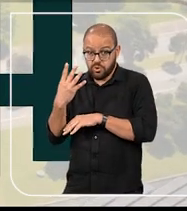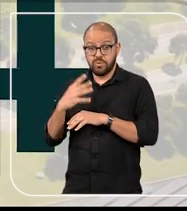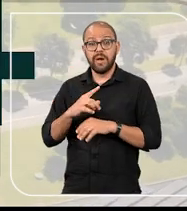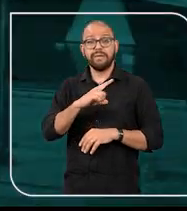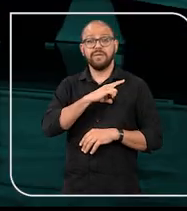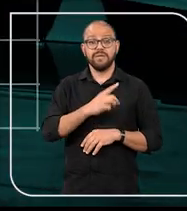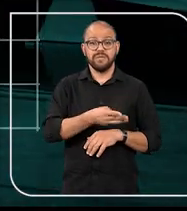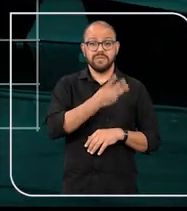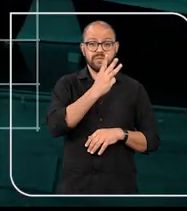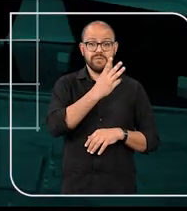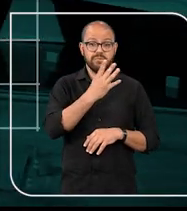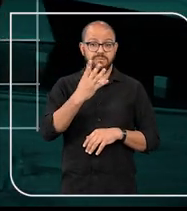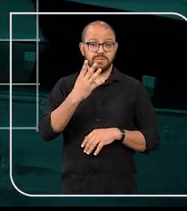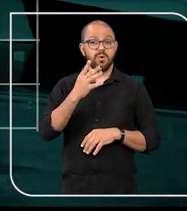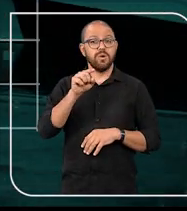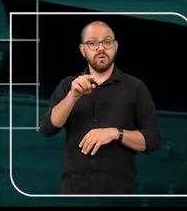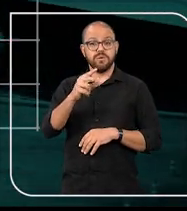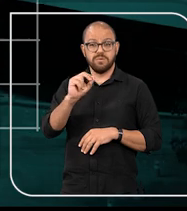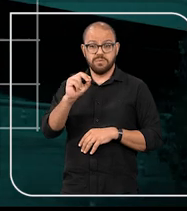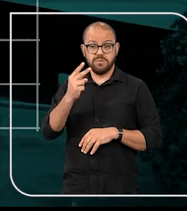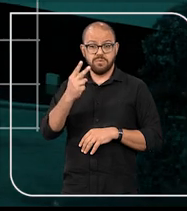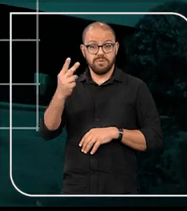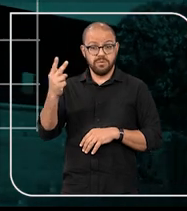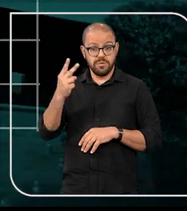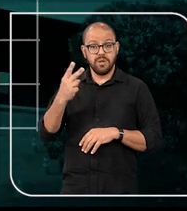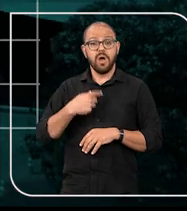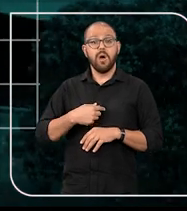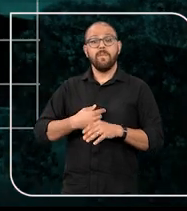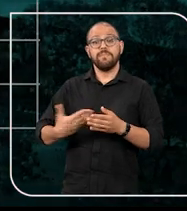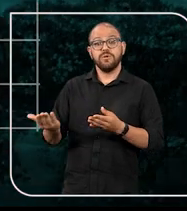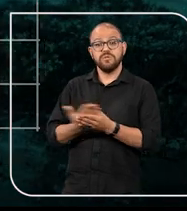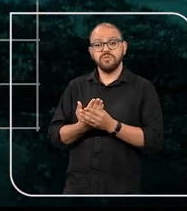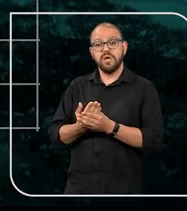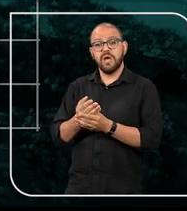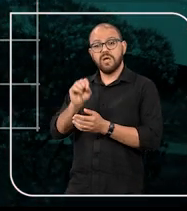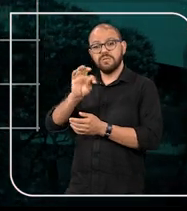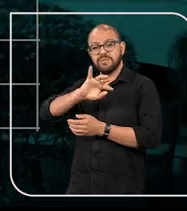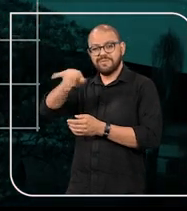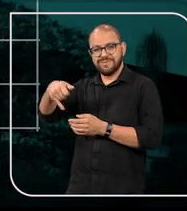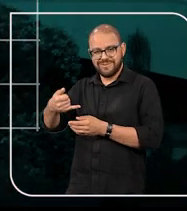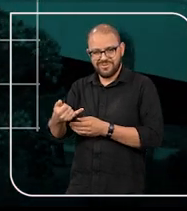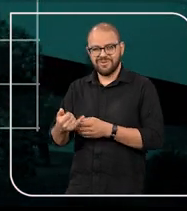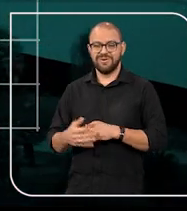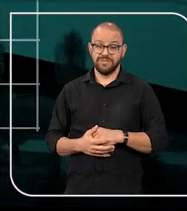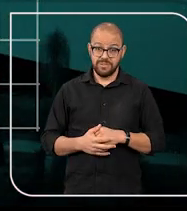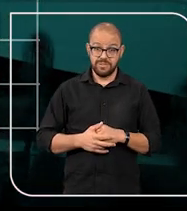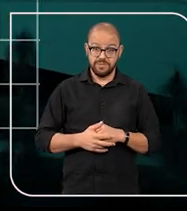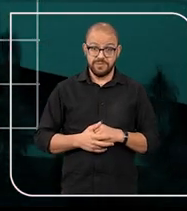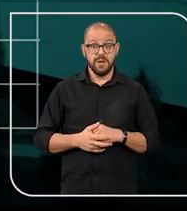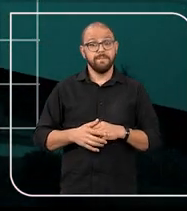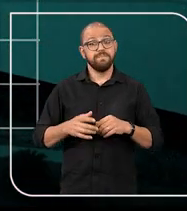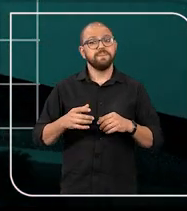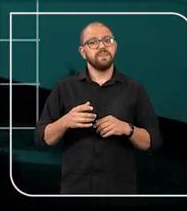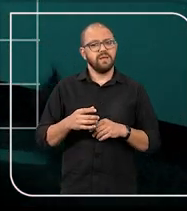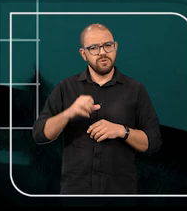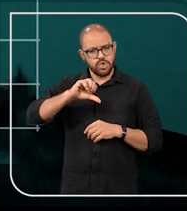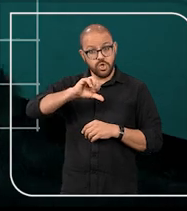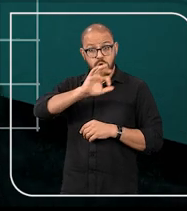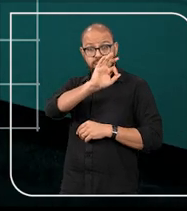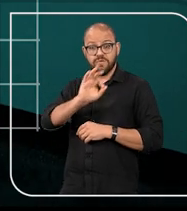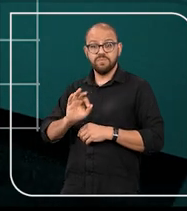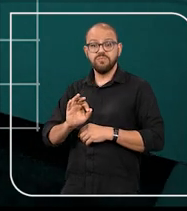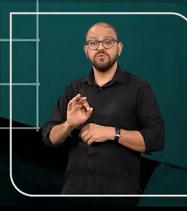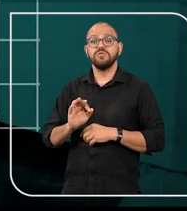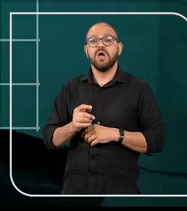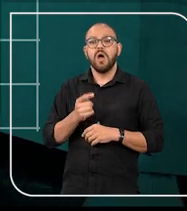2024, existem 344 mil processos tramitando no STJ. Destes,